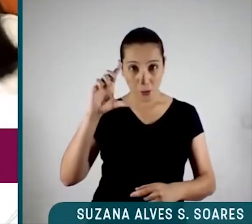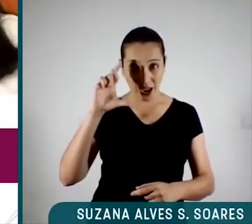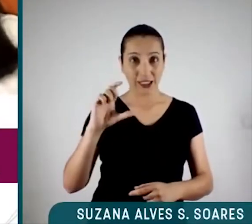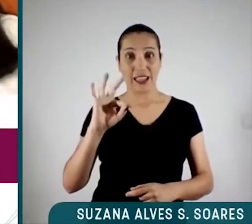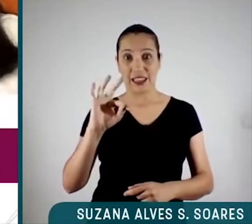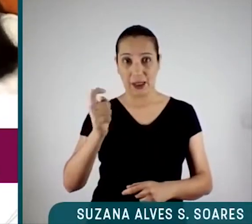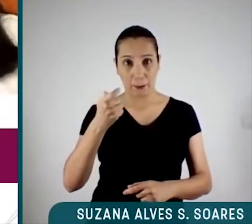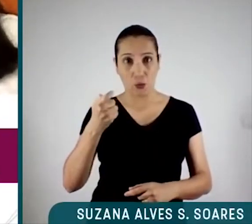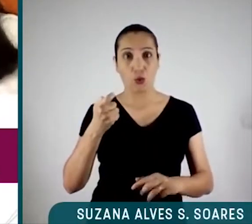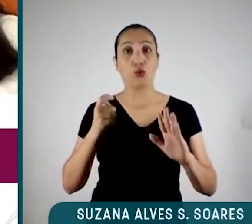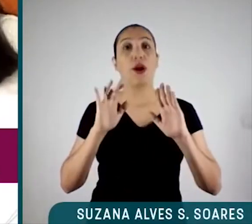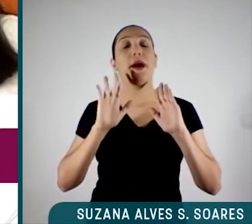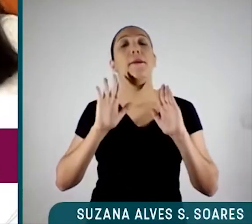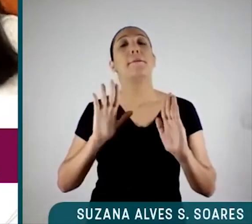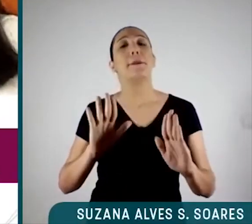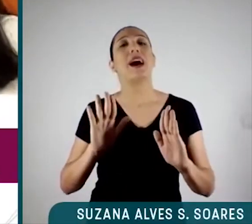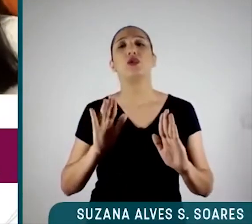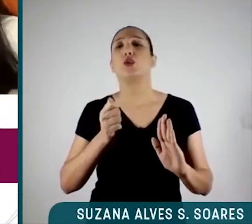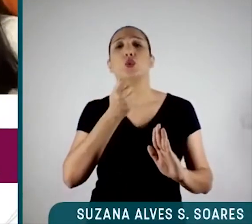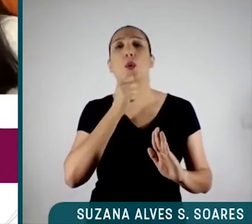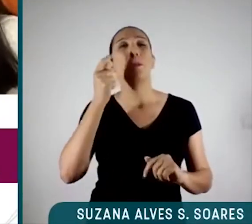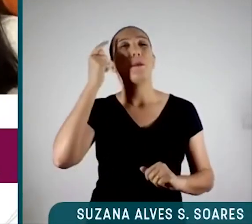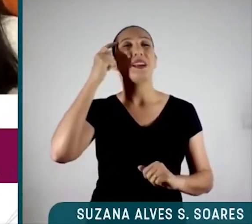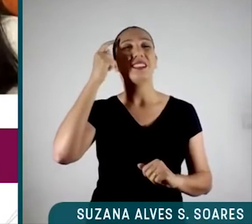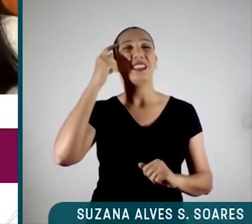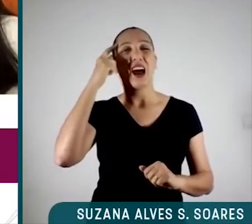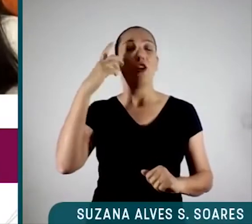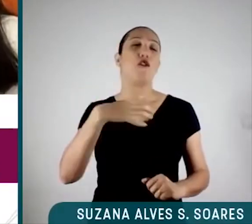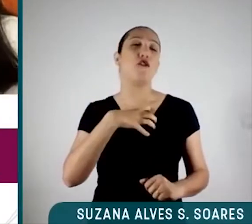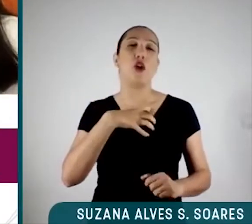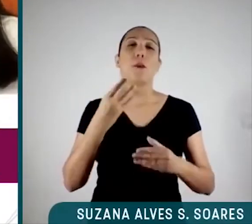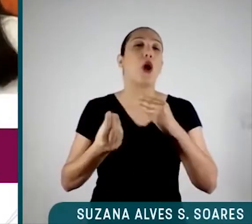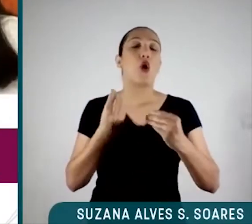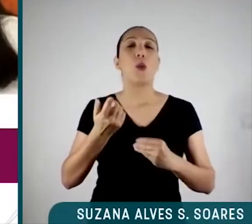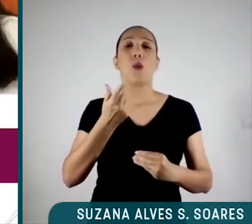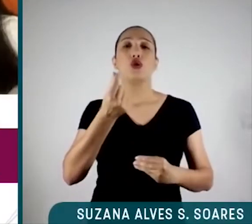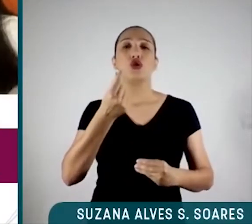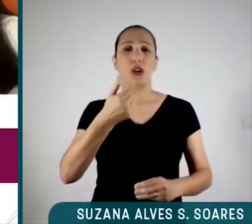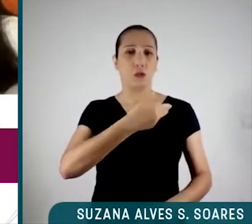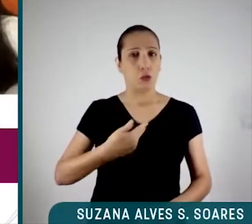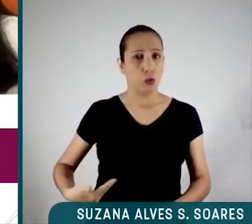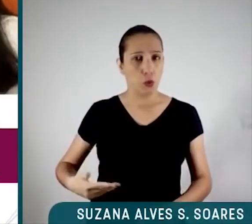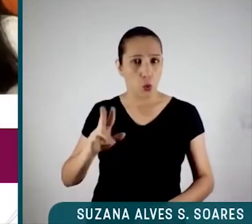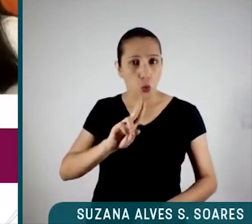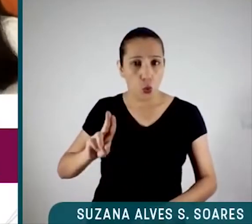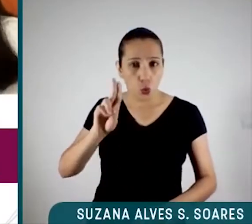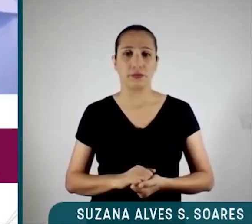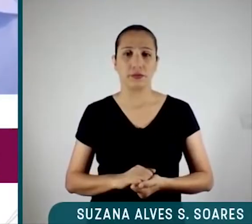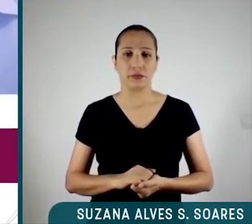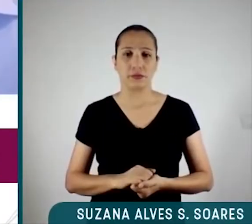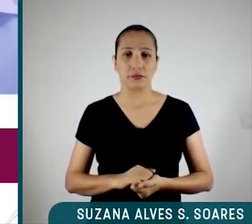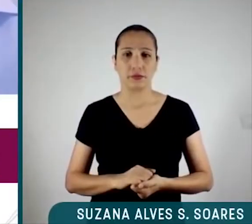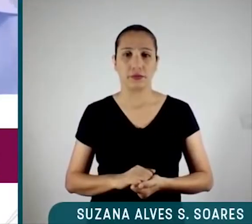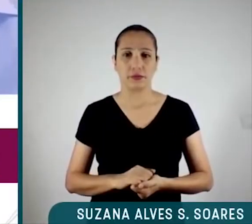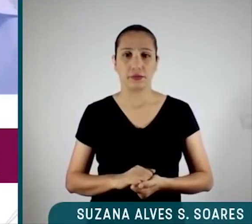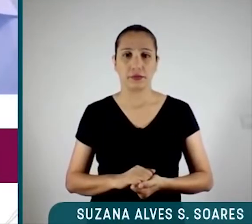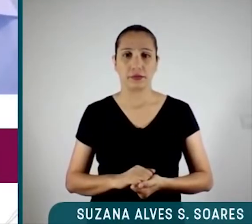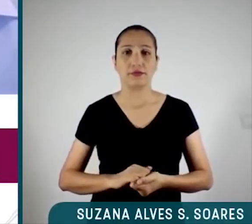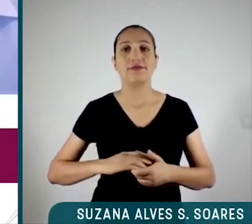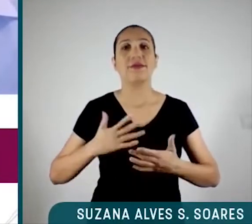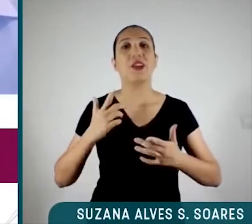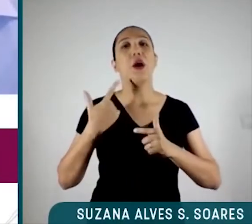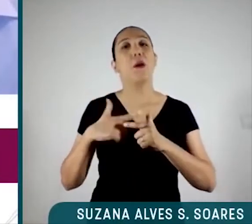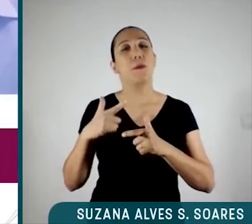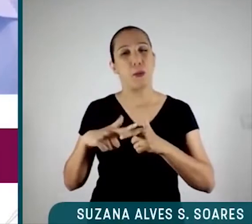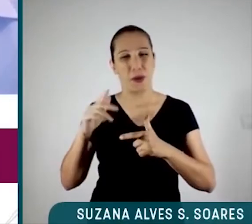sem repensar a forma como o dinheiro público é utilizado, eu acho que vai ser um grande equívoco. O problema principal do